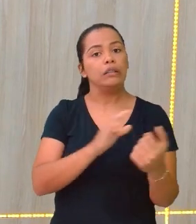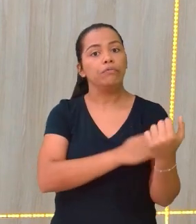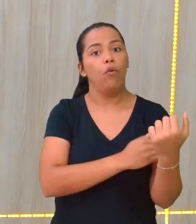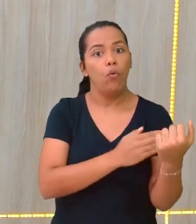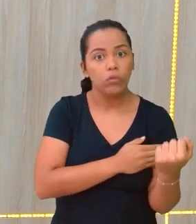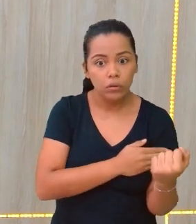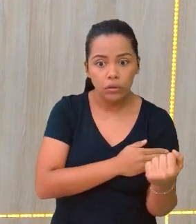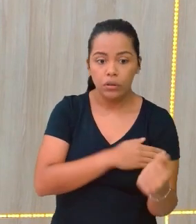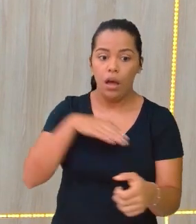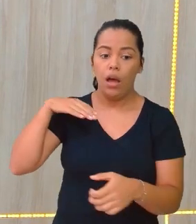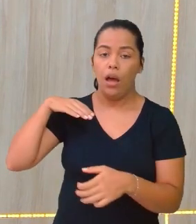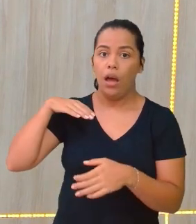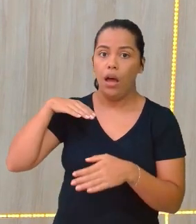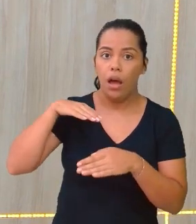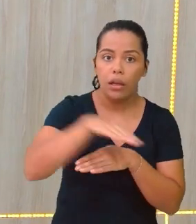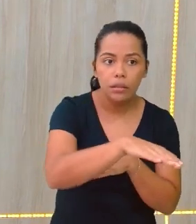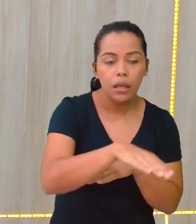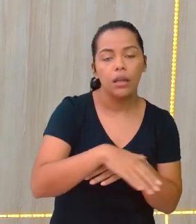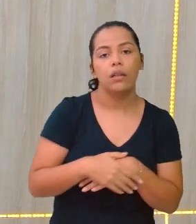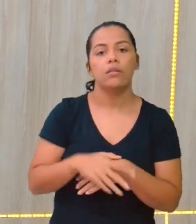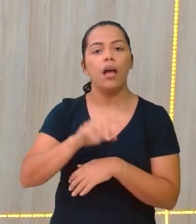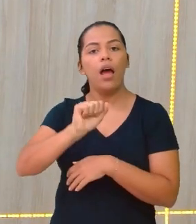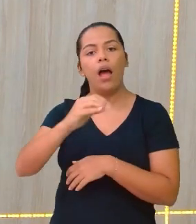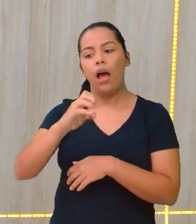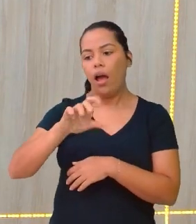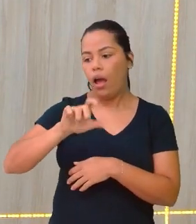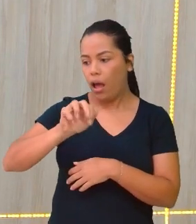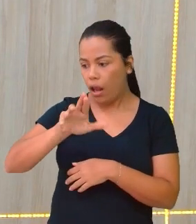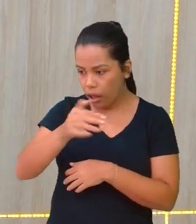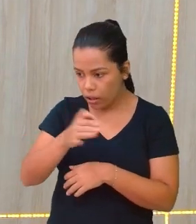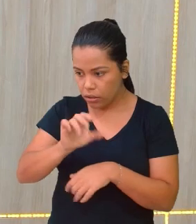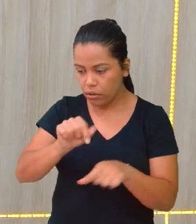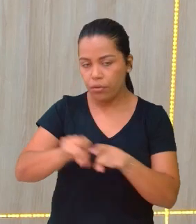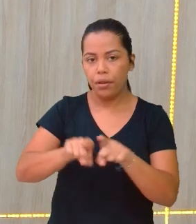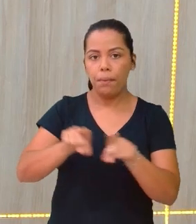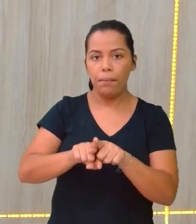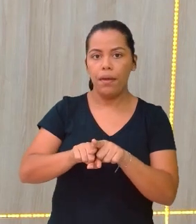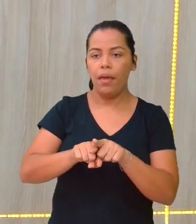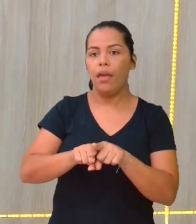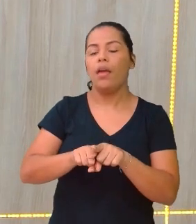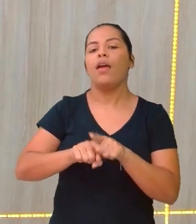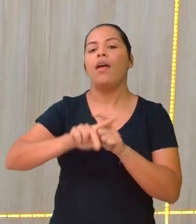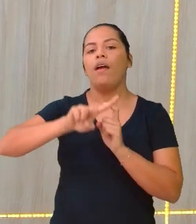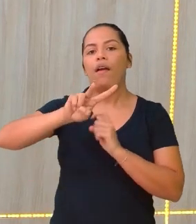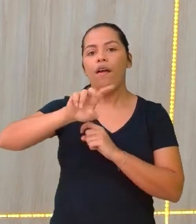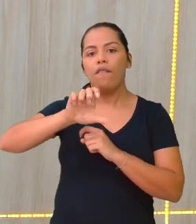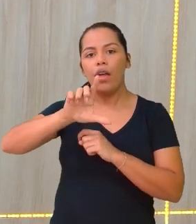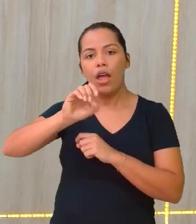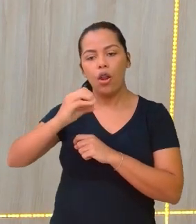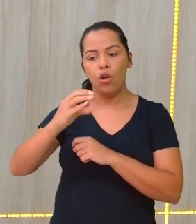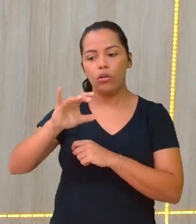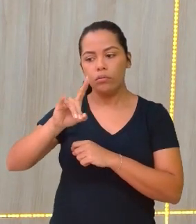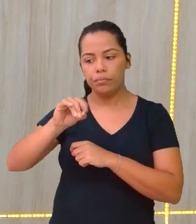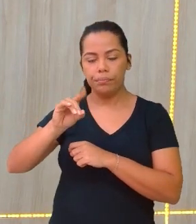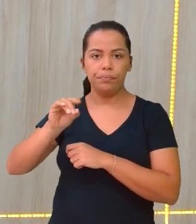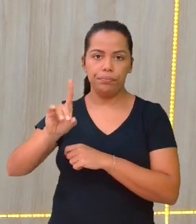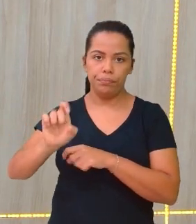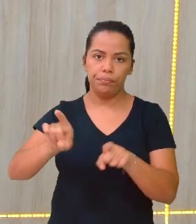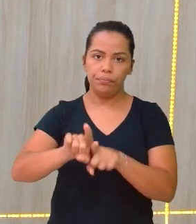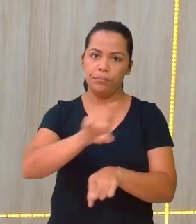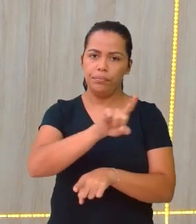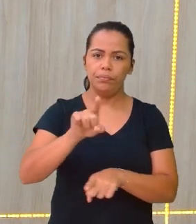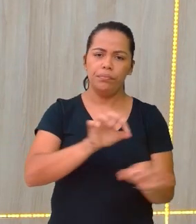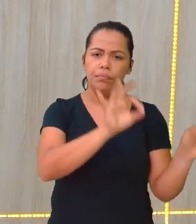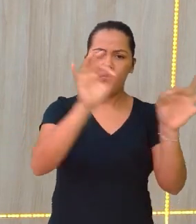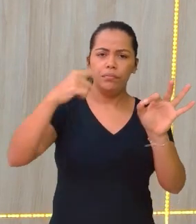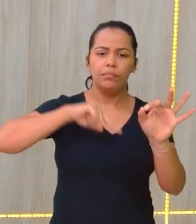Vejam que legal. Mas antes, vamos para os nossos avisos. Muitos de vocês, eu acredito, estão vendo a nossa aula pela